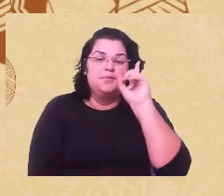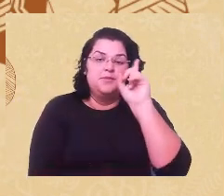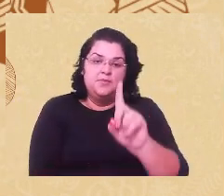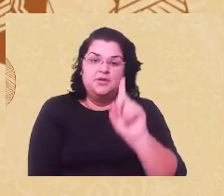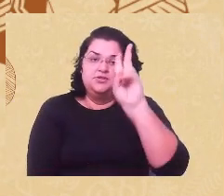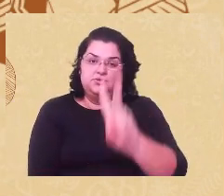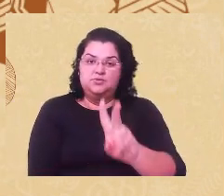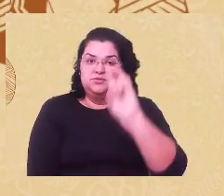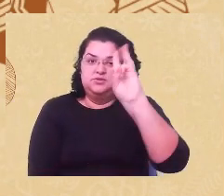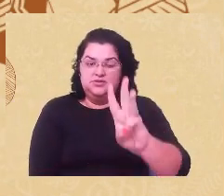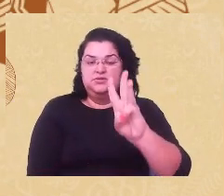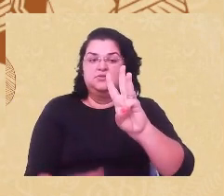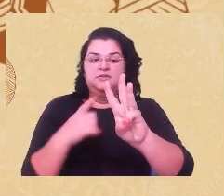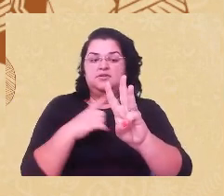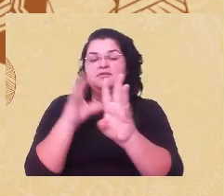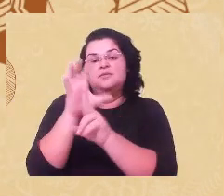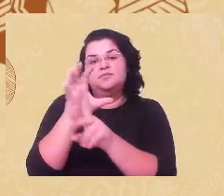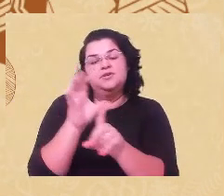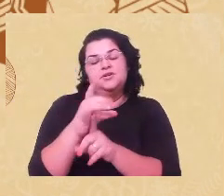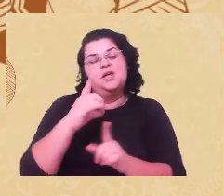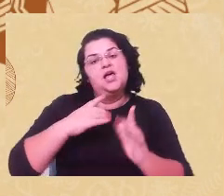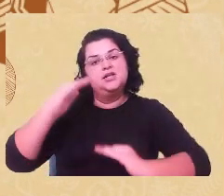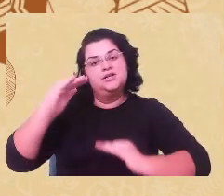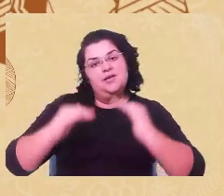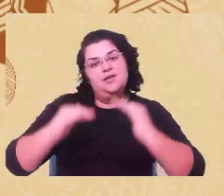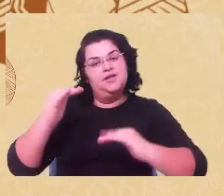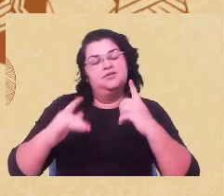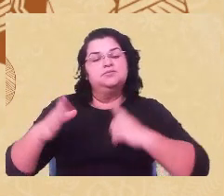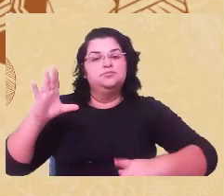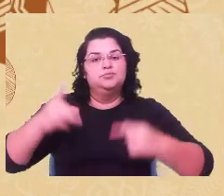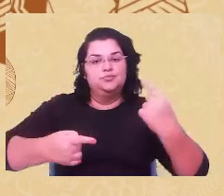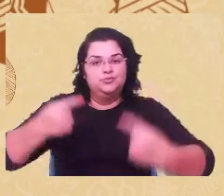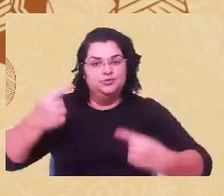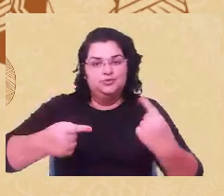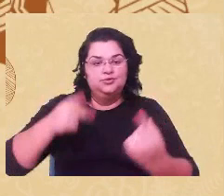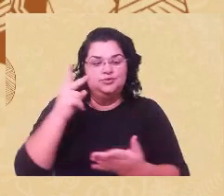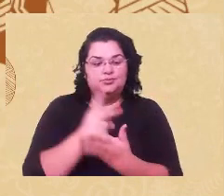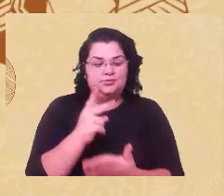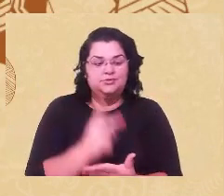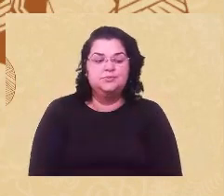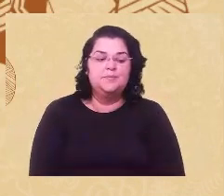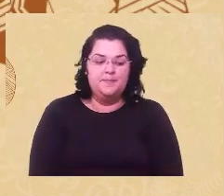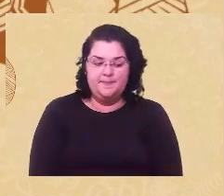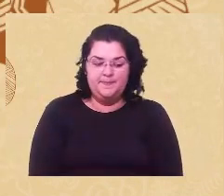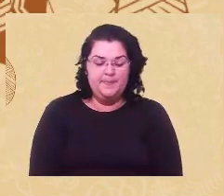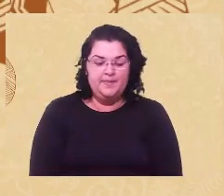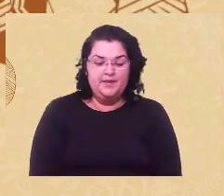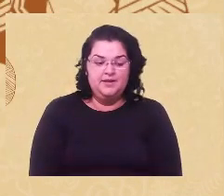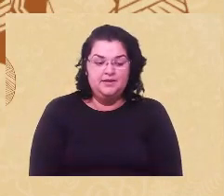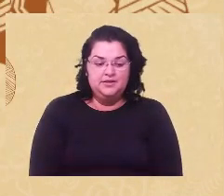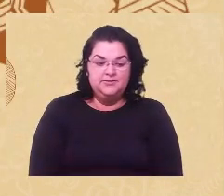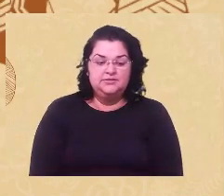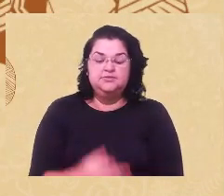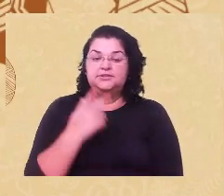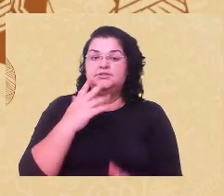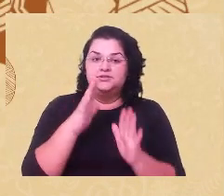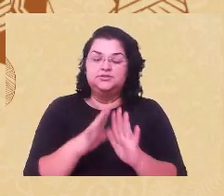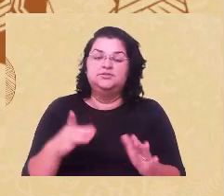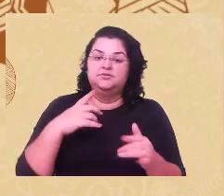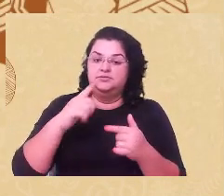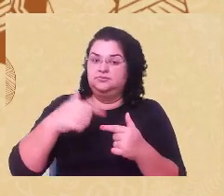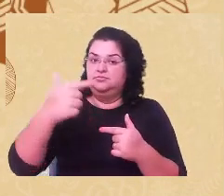feminista obedece um recorte geopolítico bem determinado, e dito isso, essa onda não chega